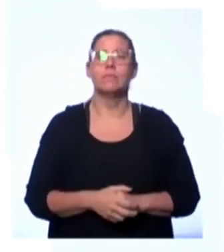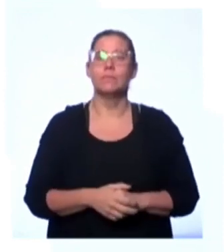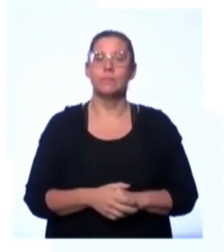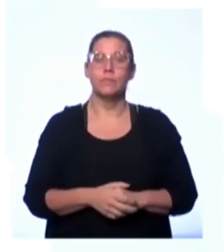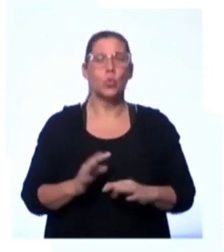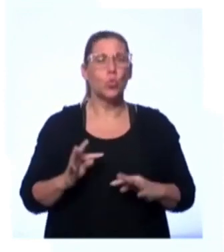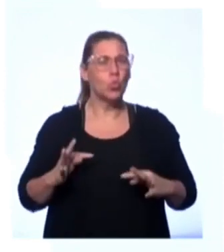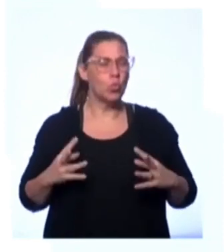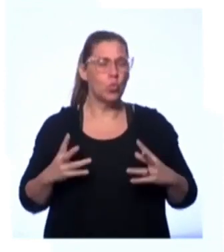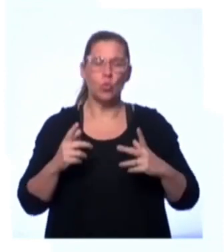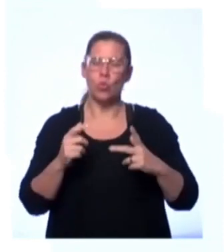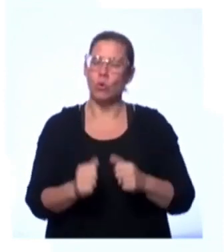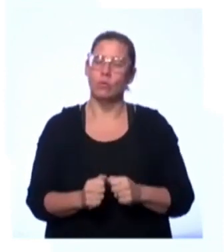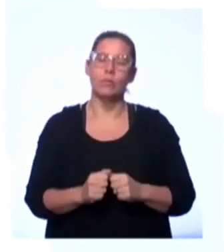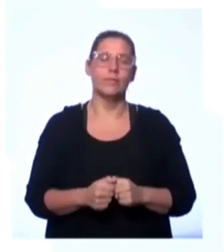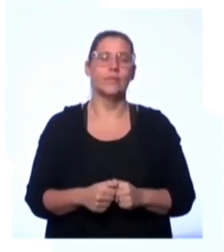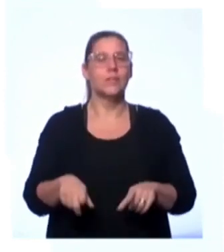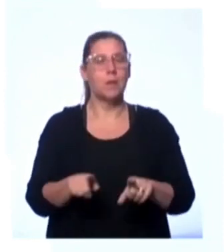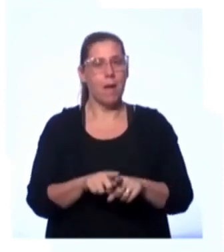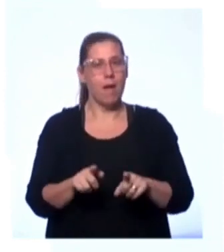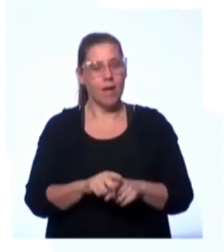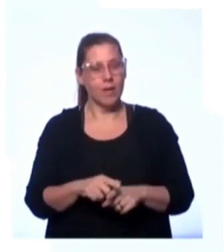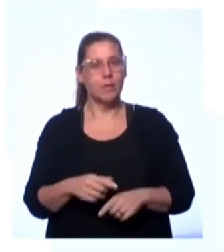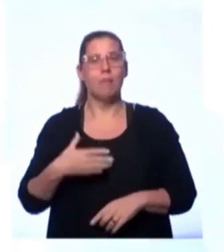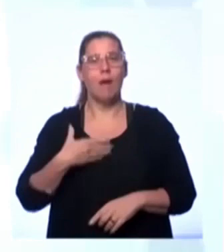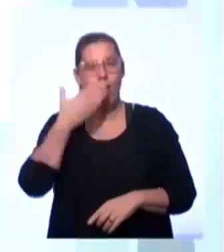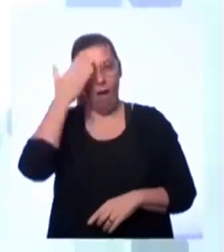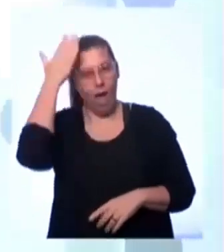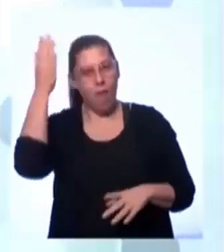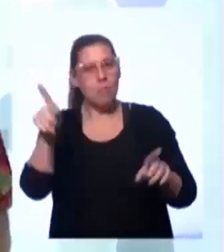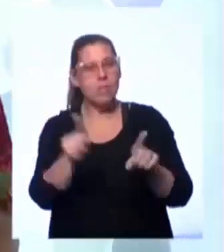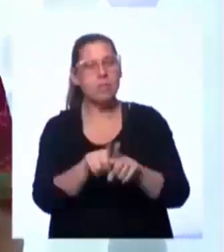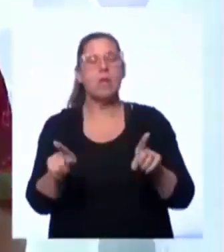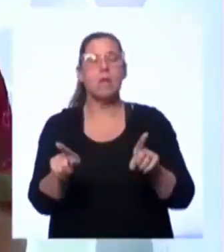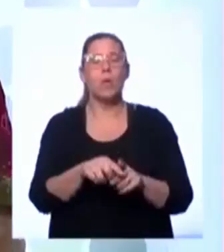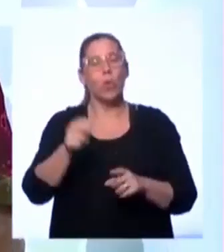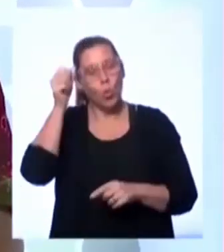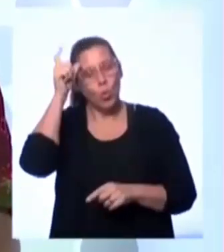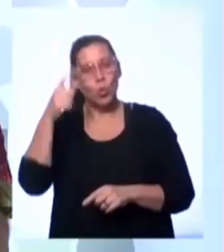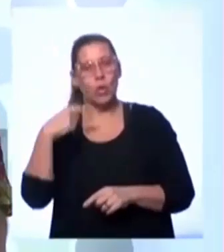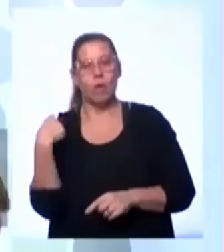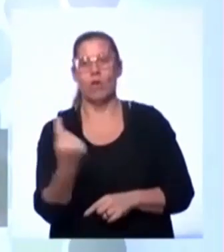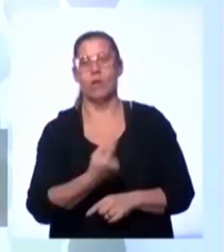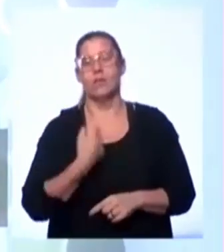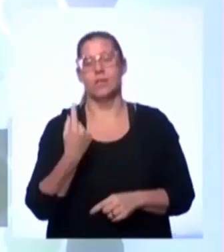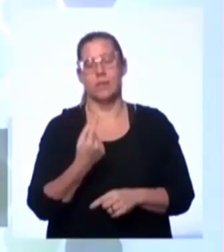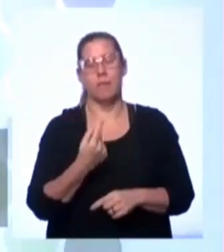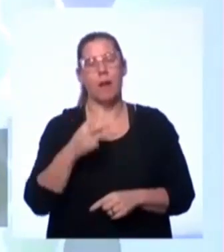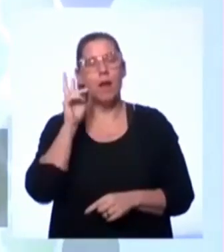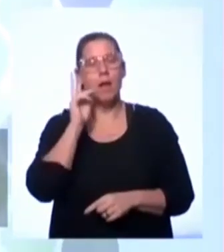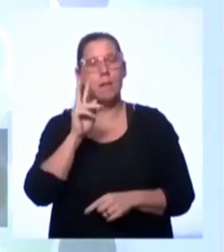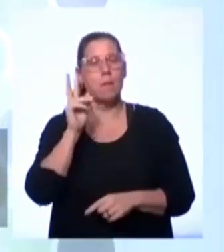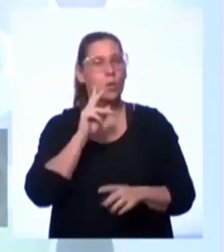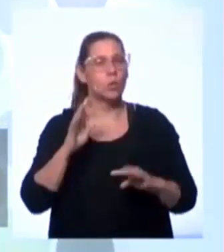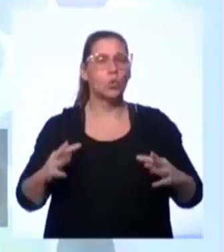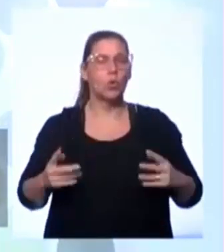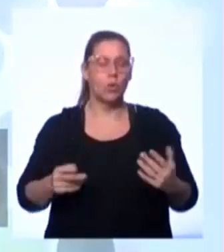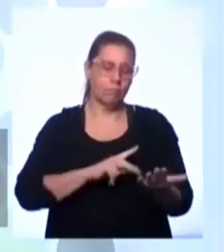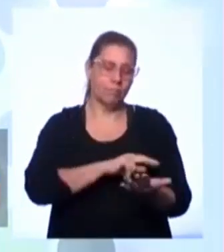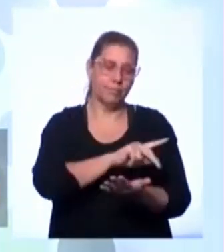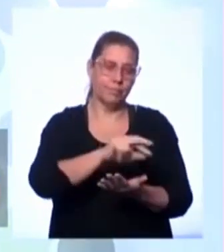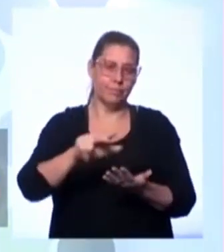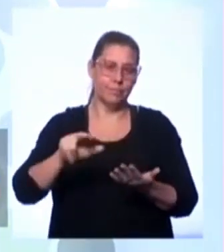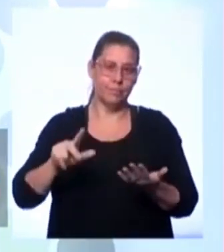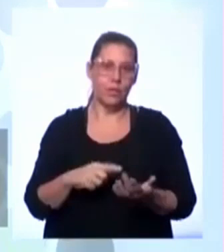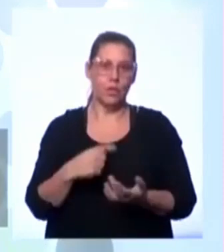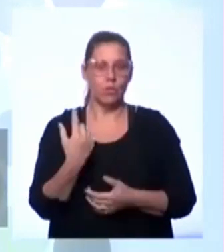turcos e vários outros árabes que formaram e formam a nossa cultura. Isso é só para lembrarmos sobre essa diversidade